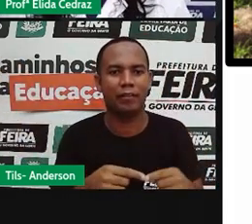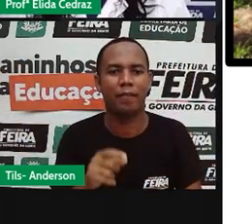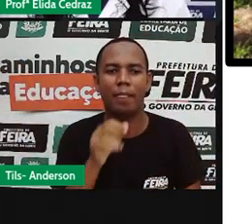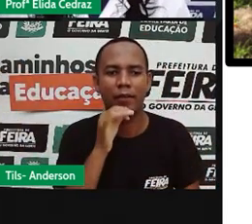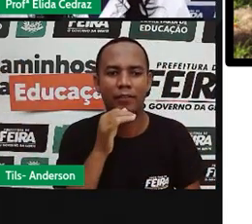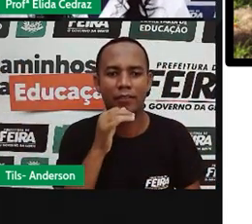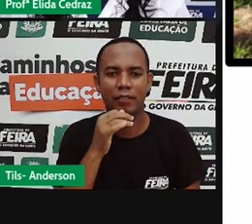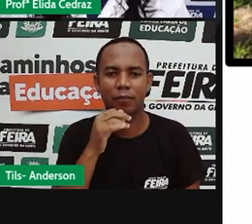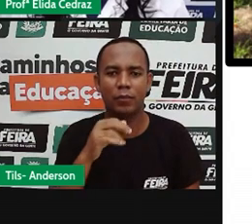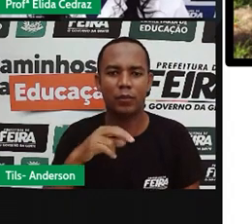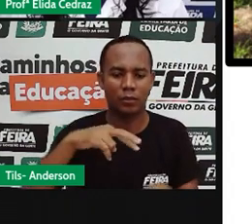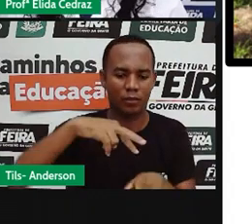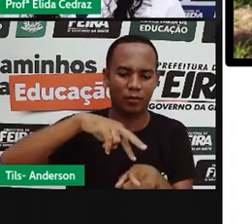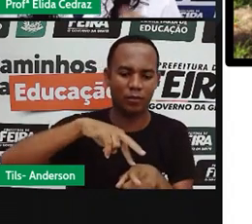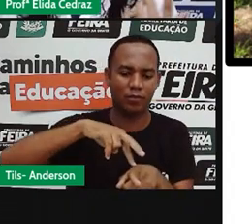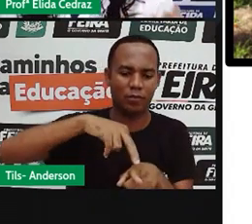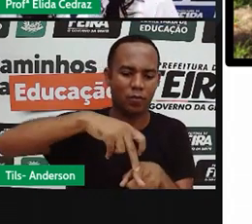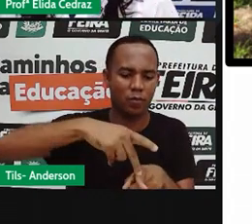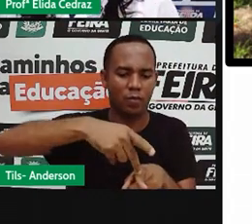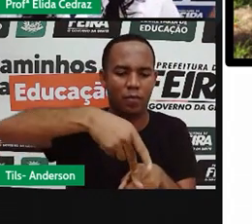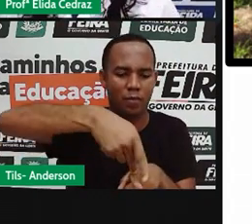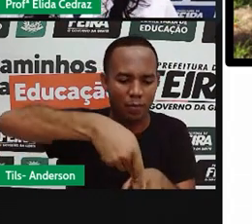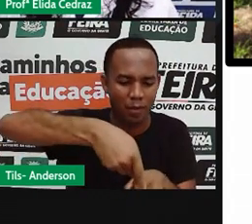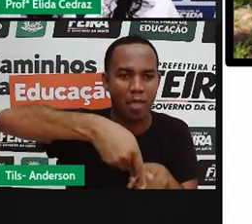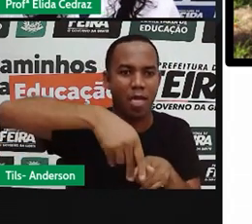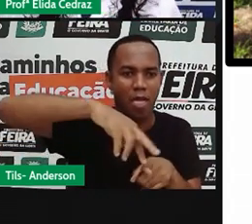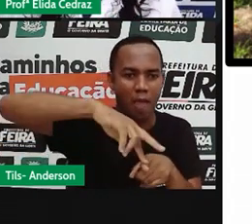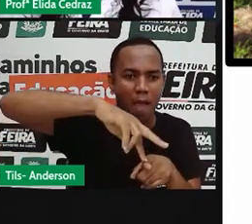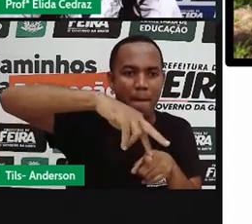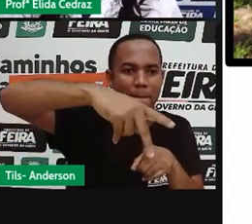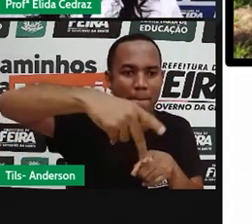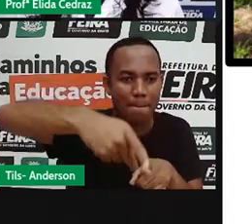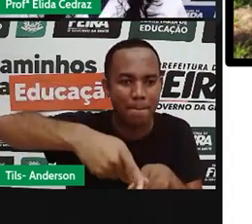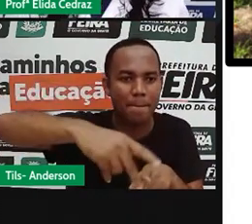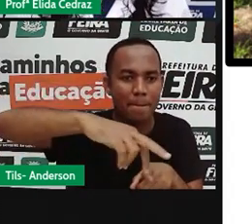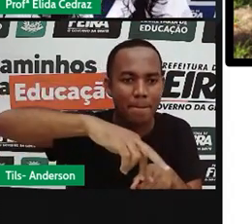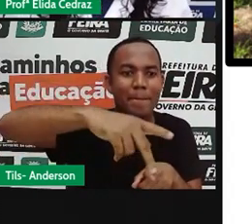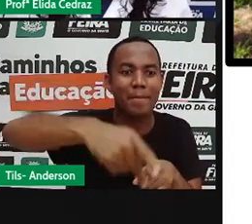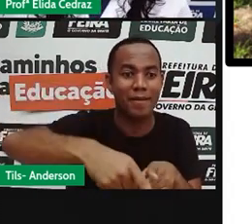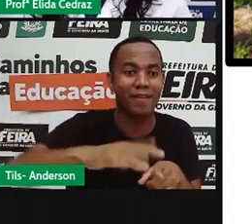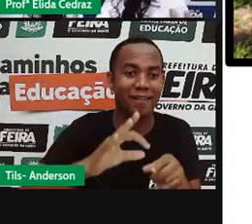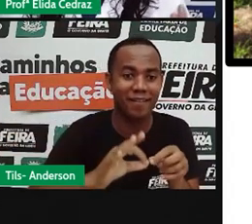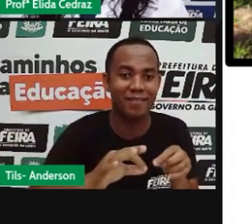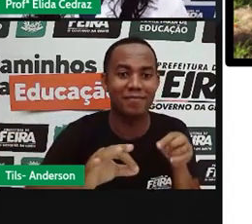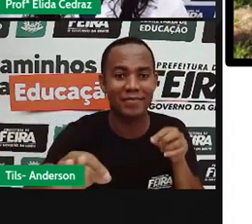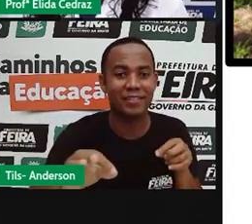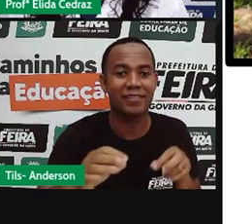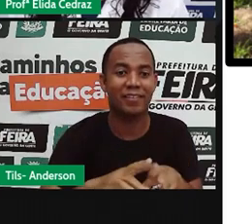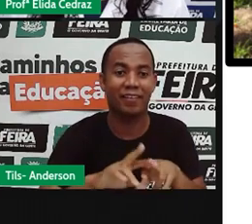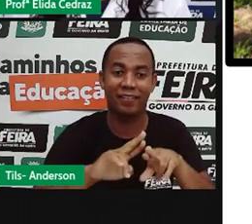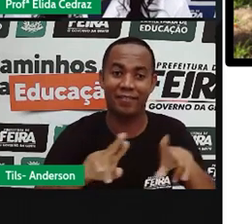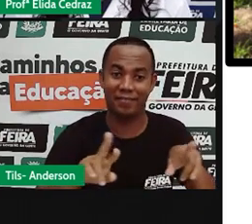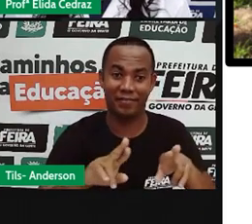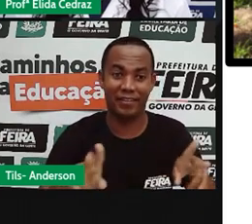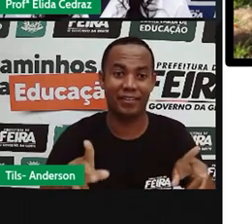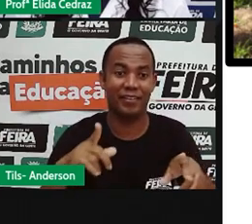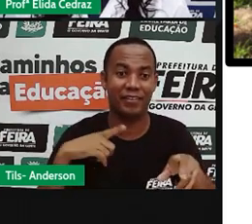você dá normal caminhando. E ainda tem a medida do pé. As medidas